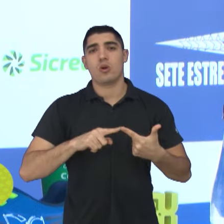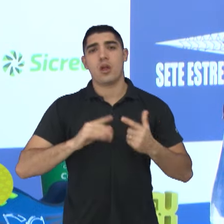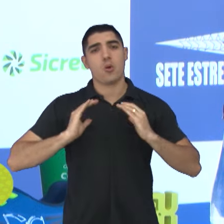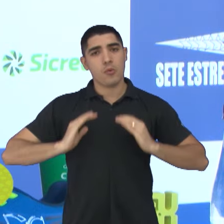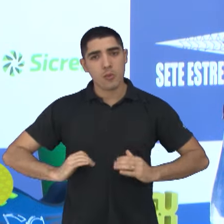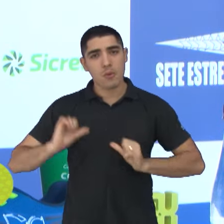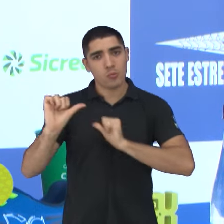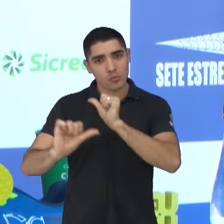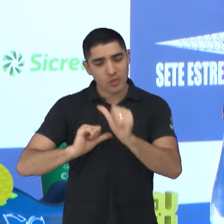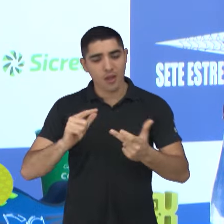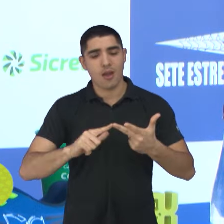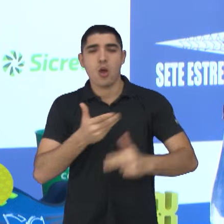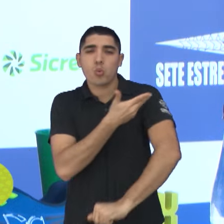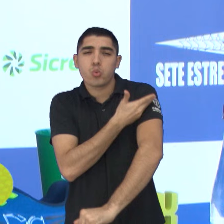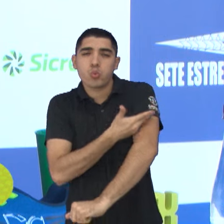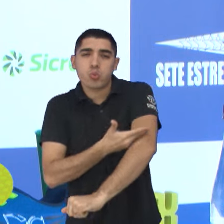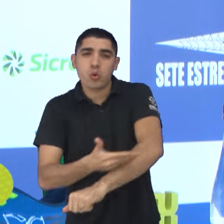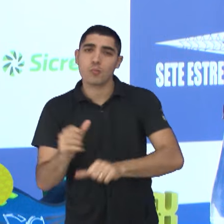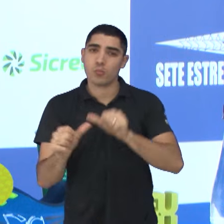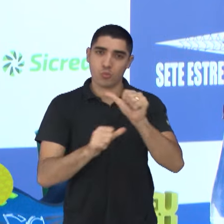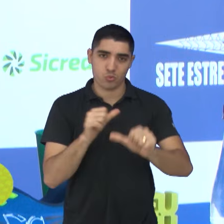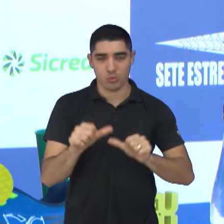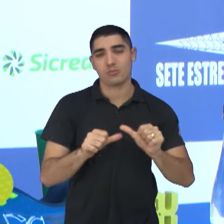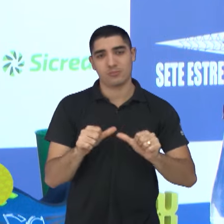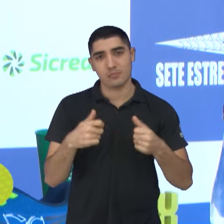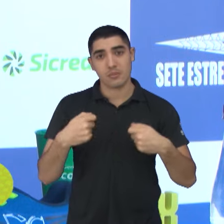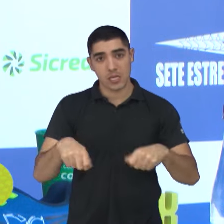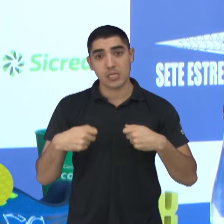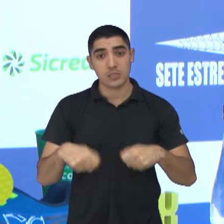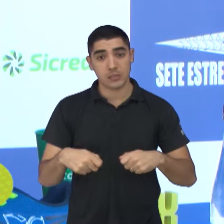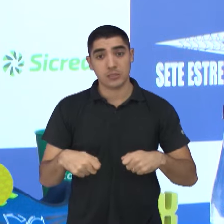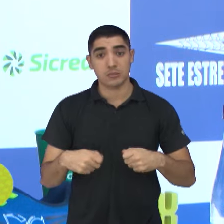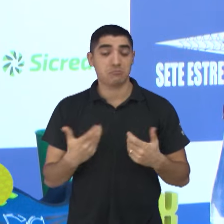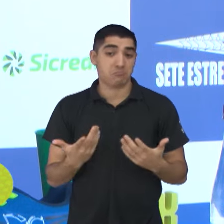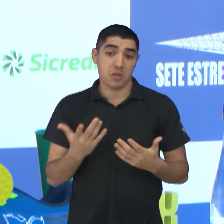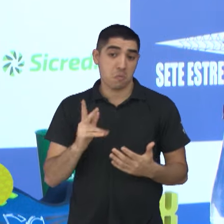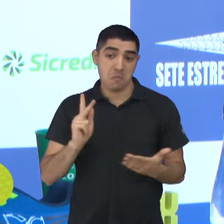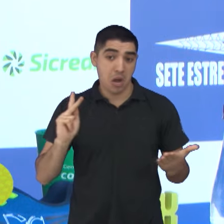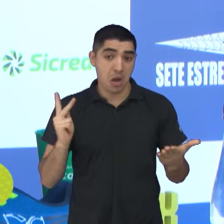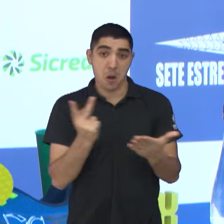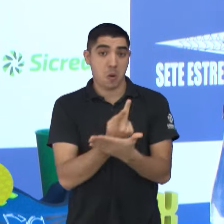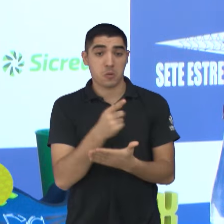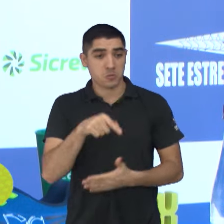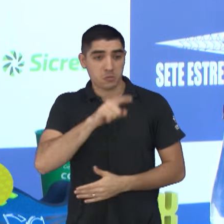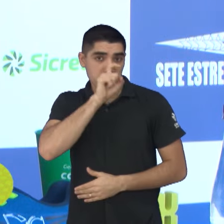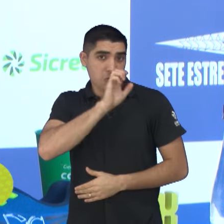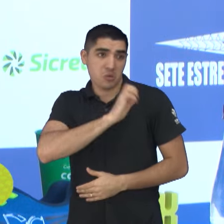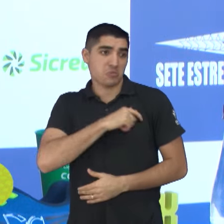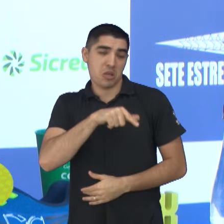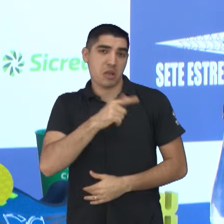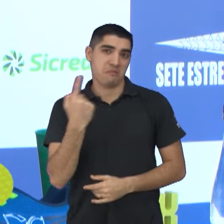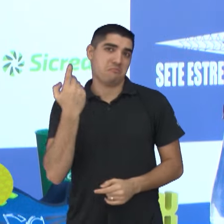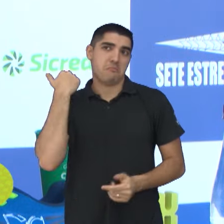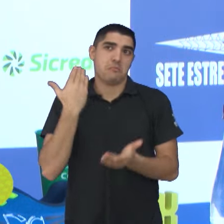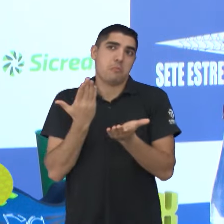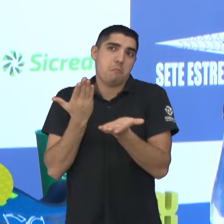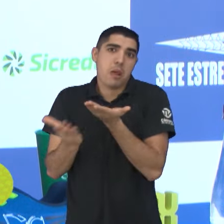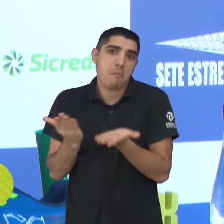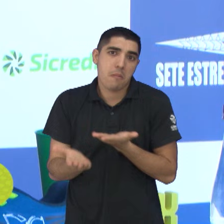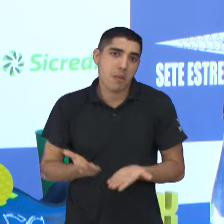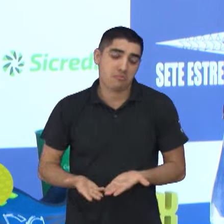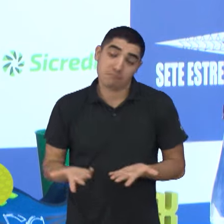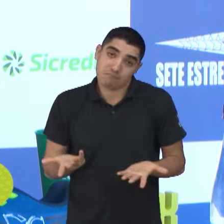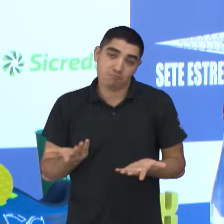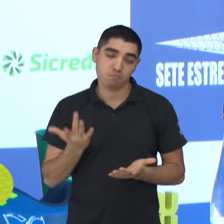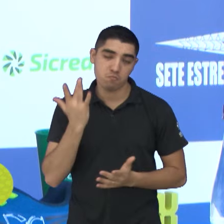recentemente aqui houve, né? E que deixou de acontecer por alguma razão, e não me compete nesse momento, principalmente por estar